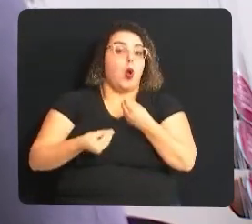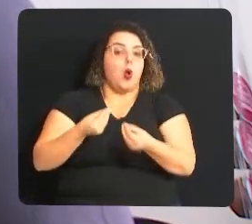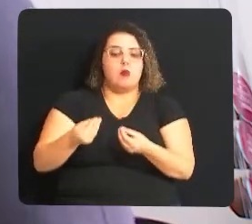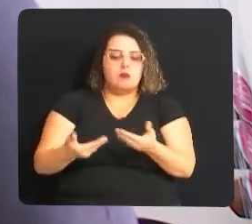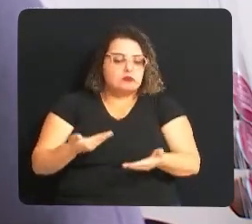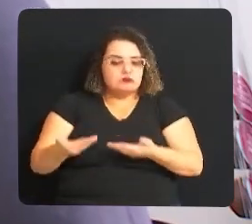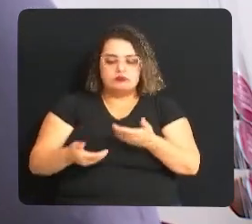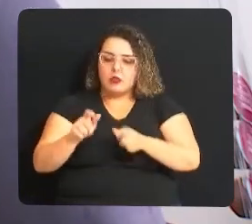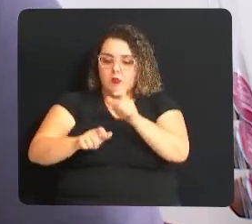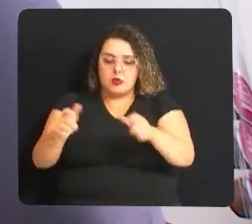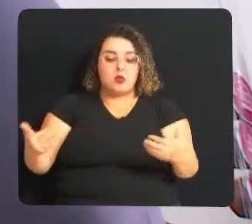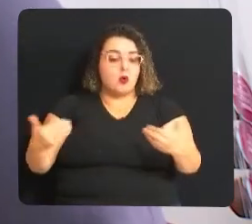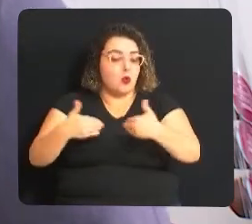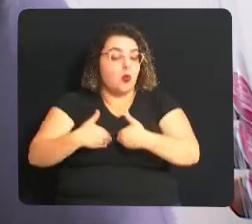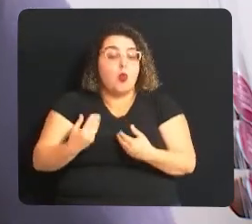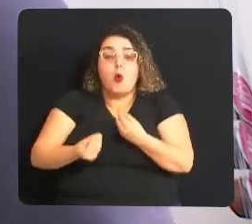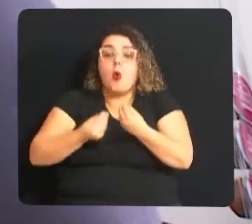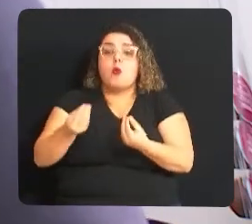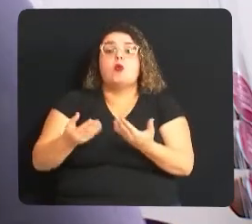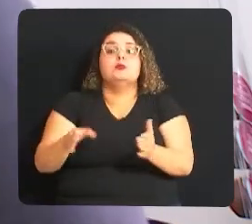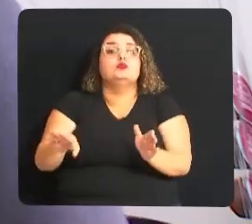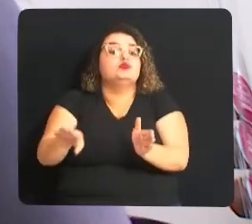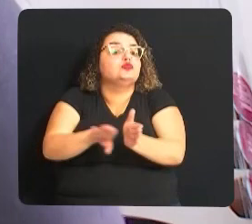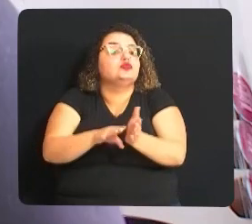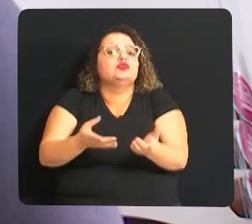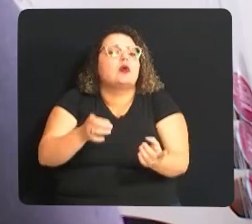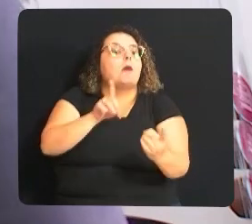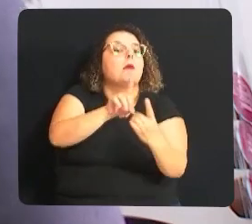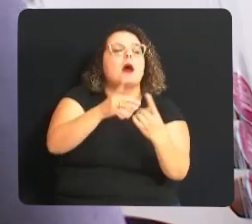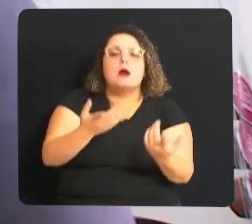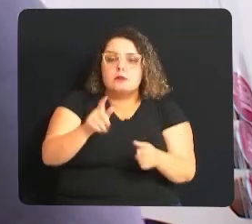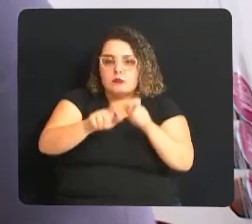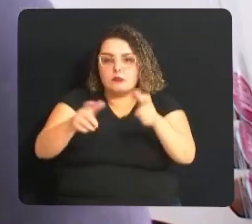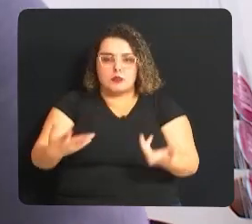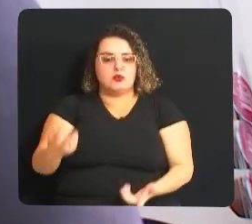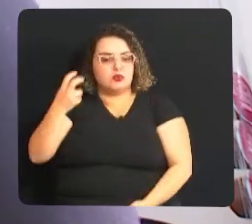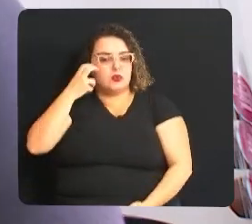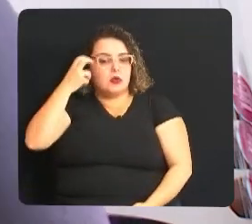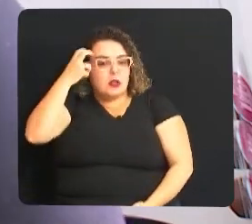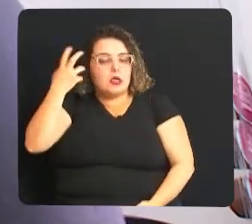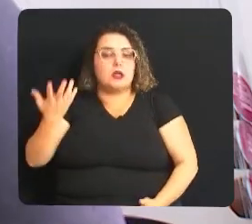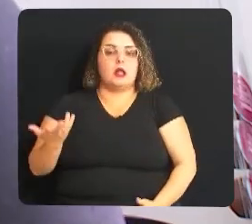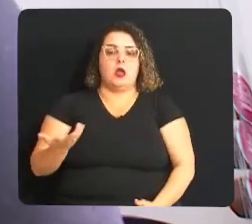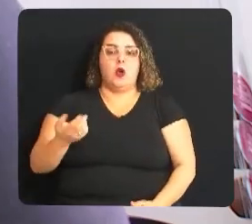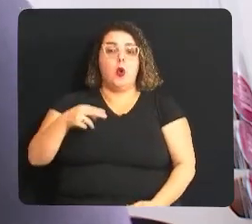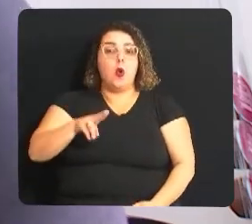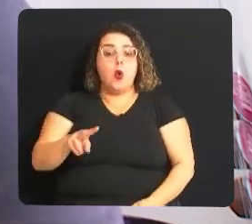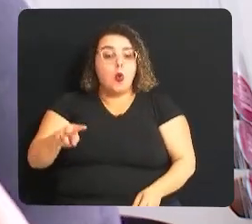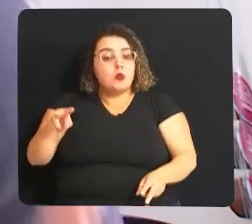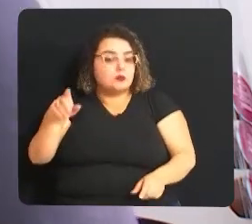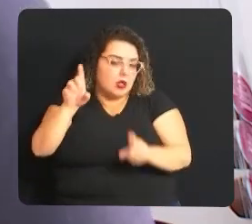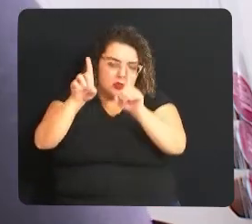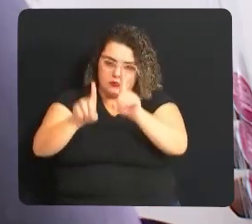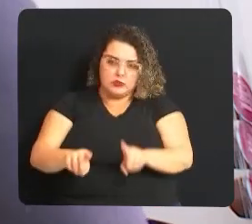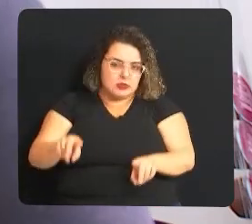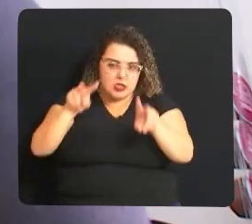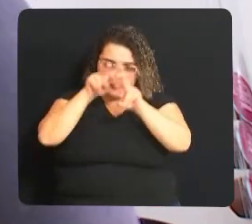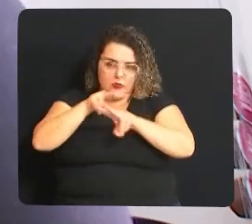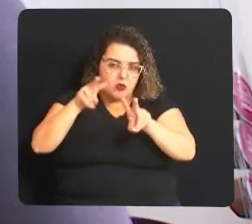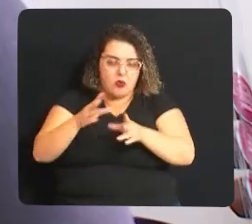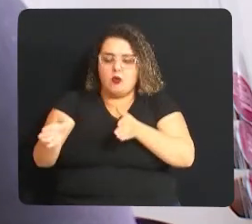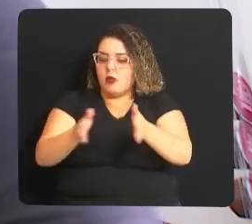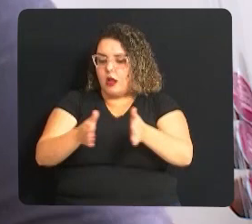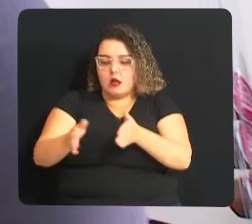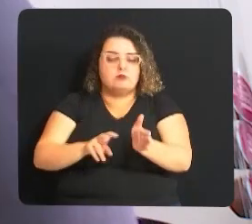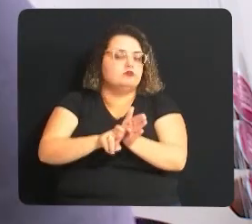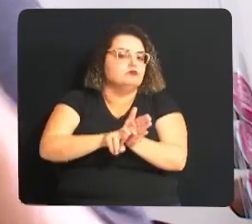autismo, de como lidar, de como chegar em uma pessoa que tem uma deficiência intelectual, ou da deficiência visual, ou da acessibilidade para